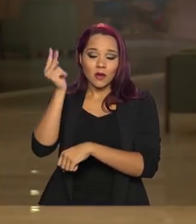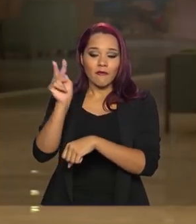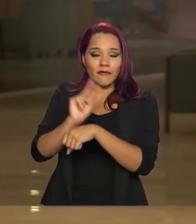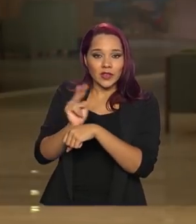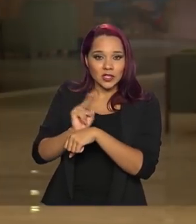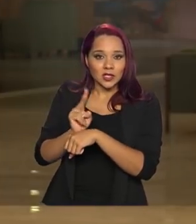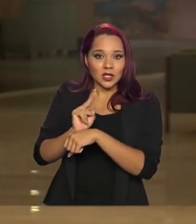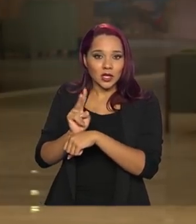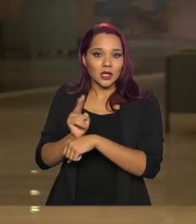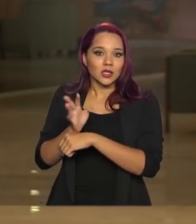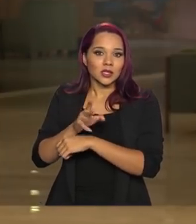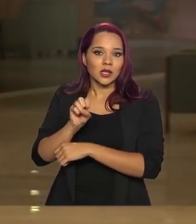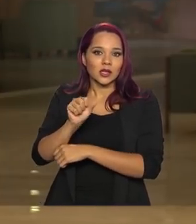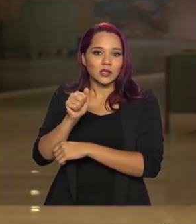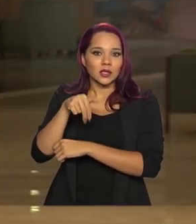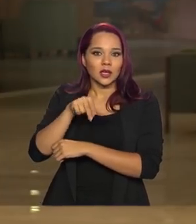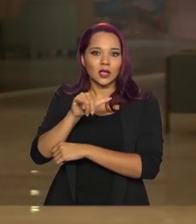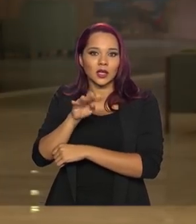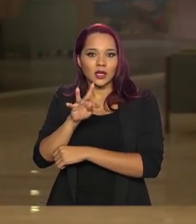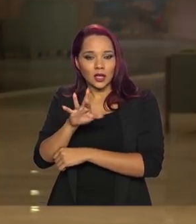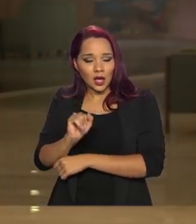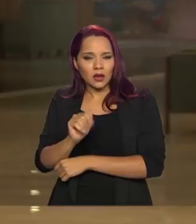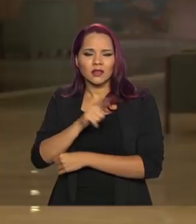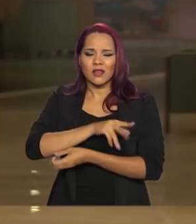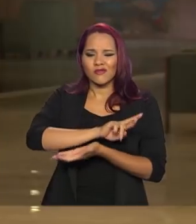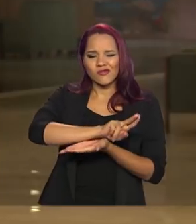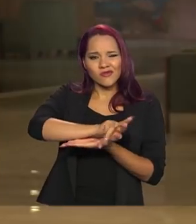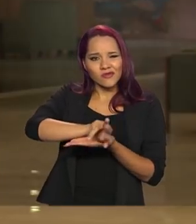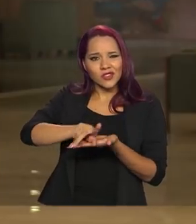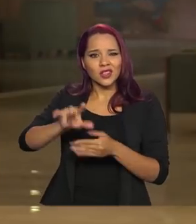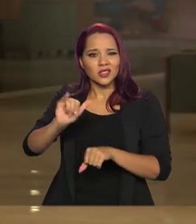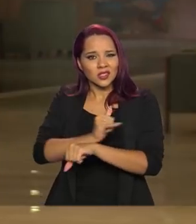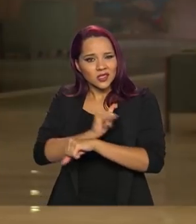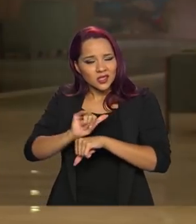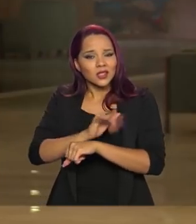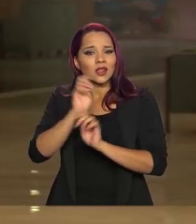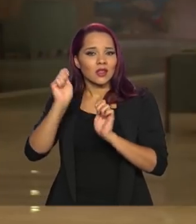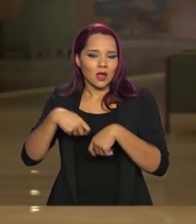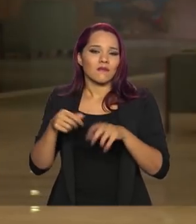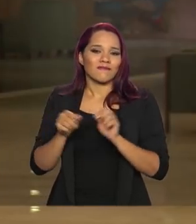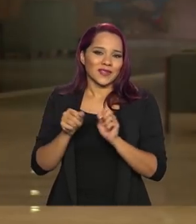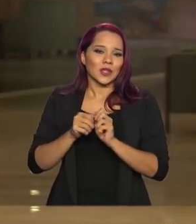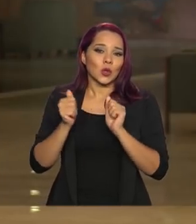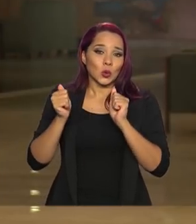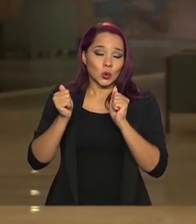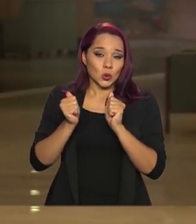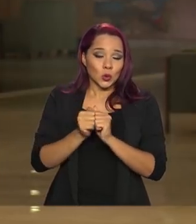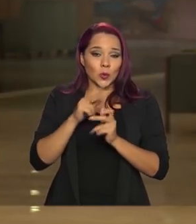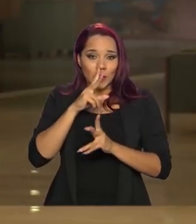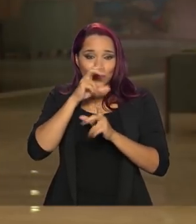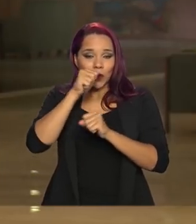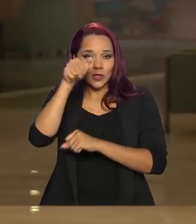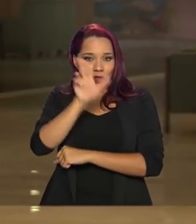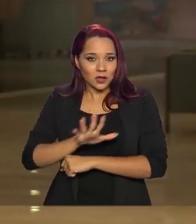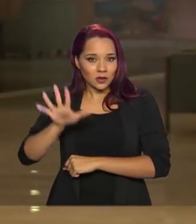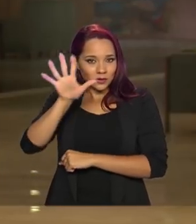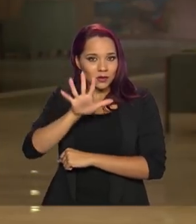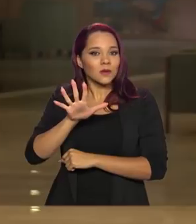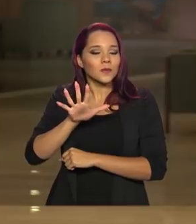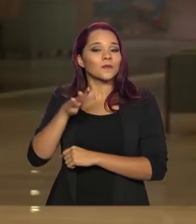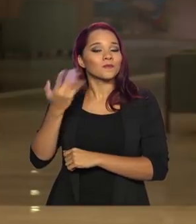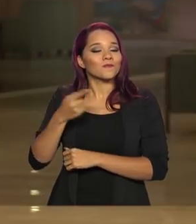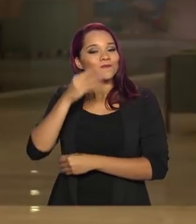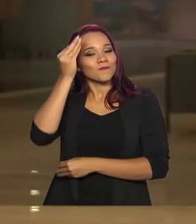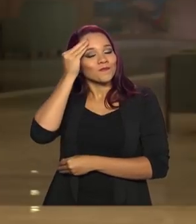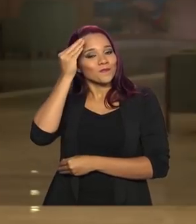Existe uma gama de condutas, de ações que podem ser realizadas pela Força Nacional. Nós